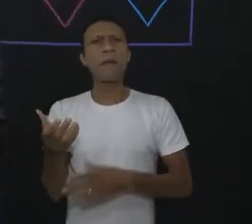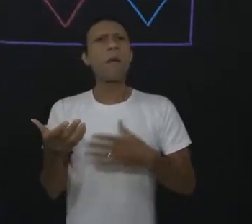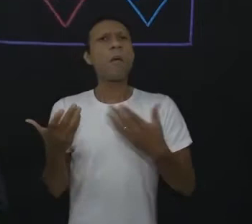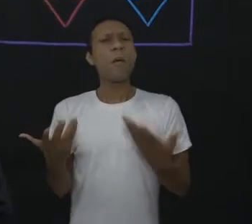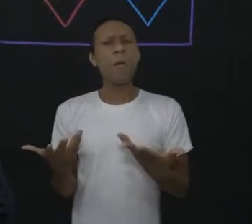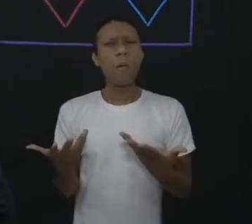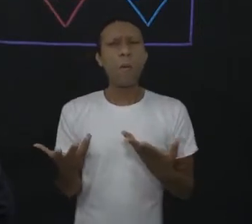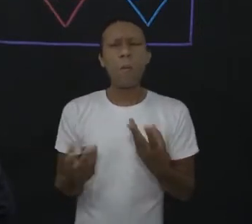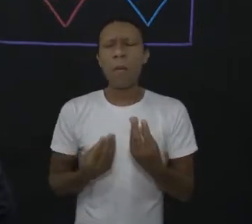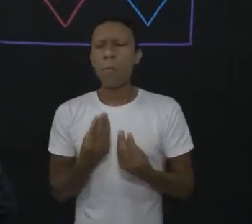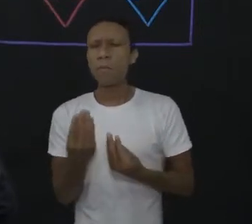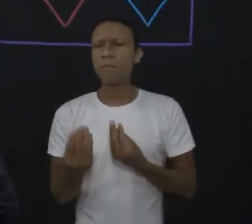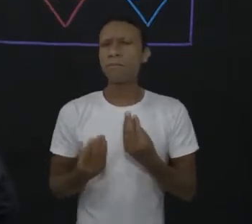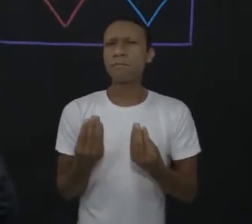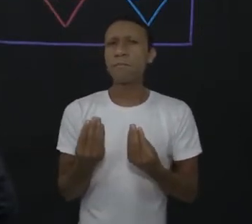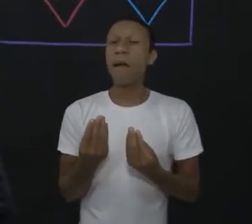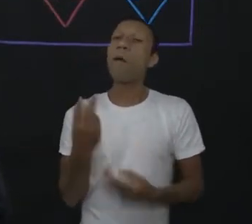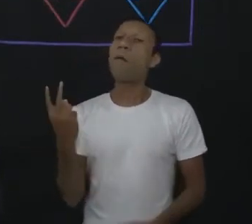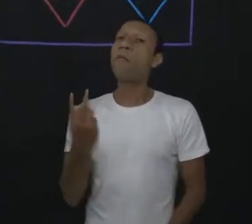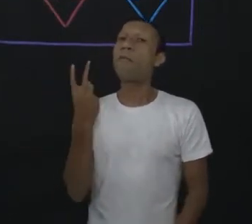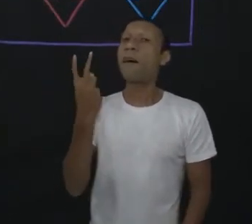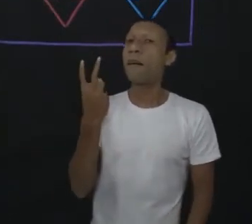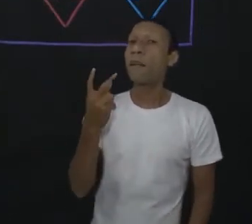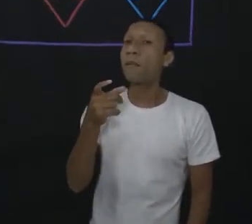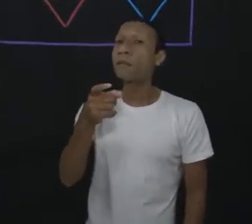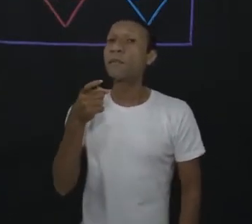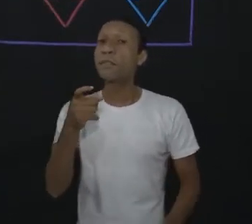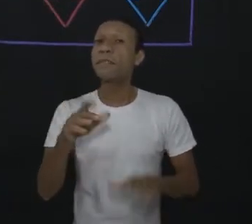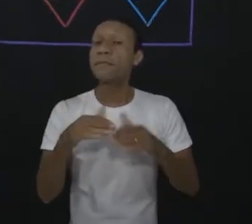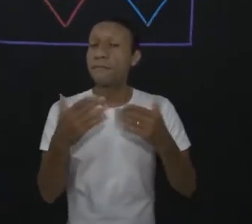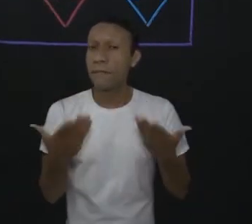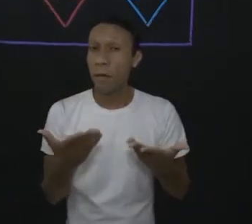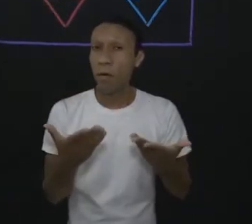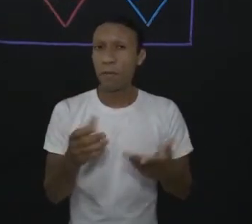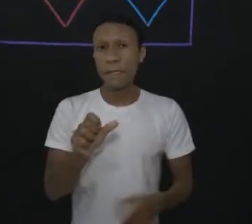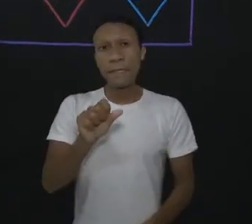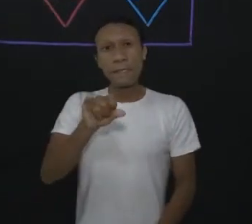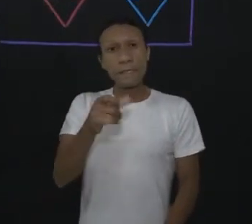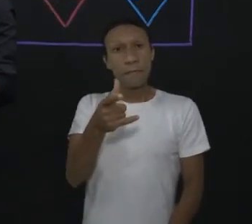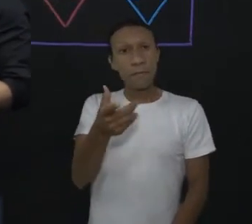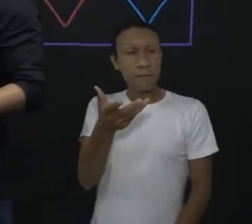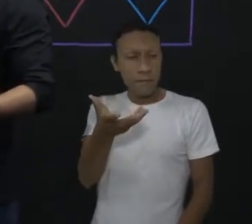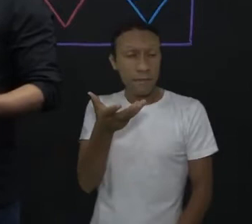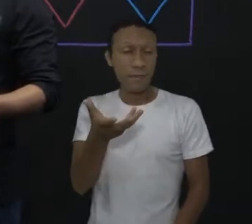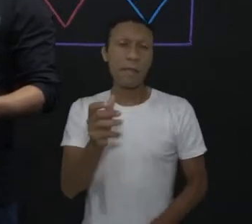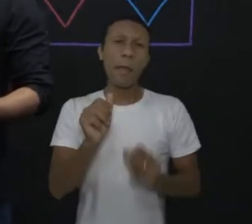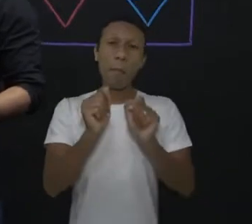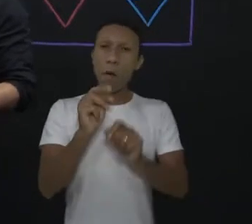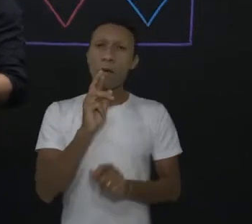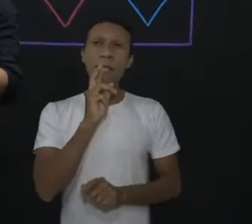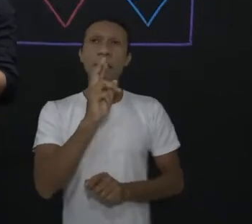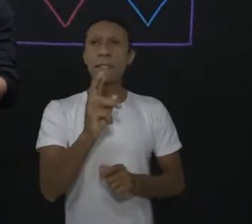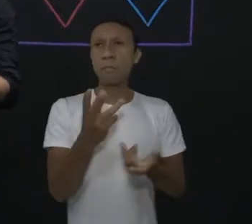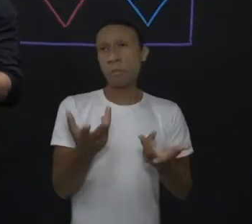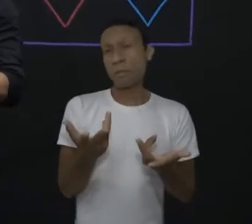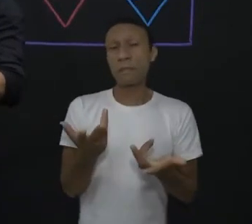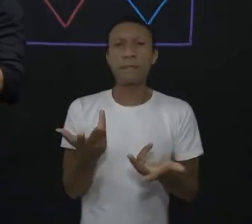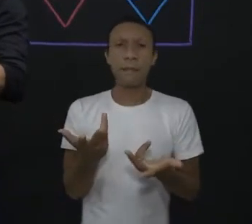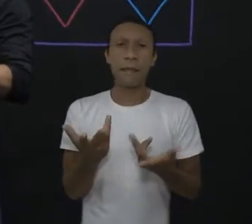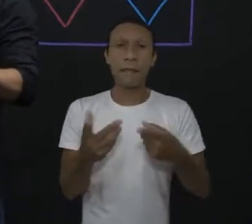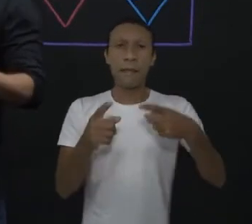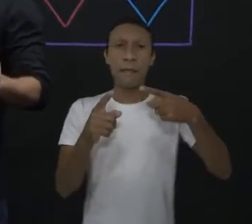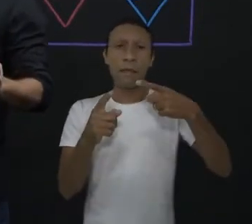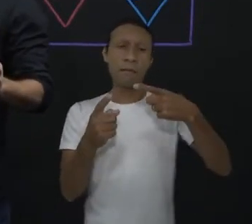questão te pede o valor do x. Se você preferir, você pode resolver a multiplicação em